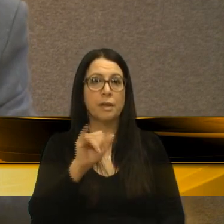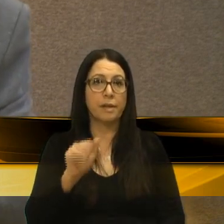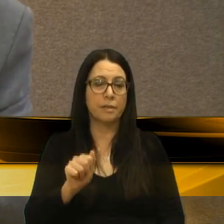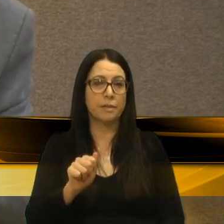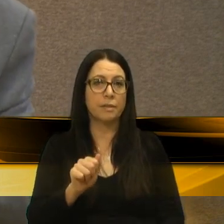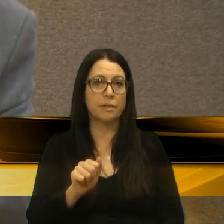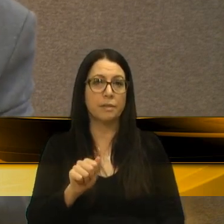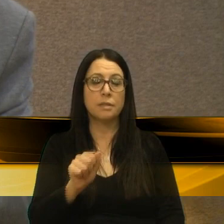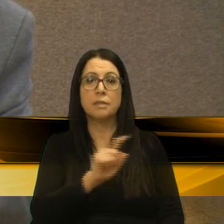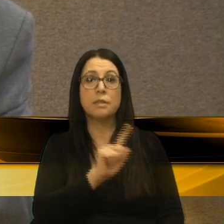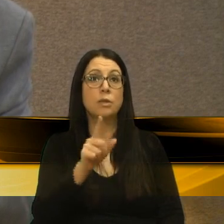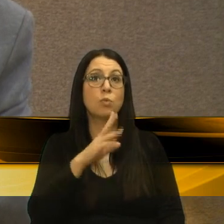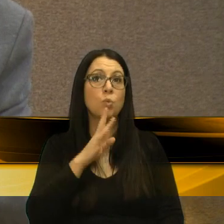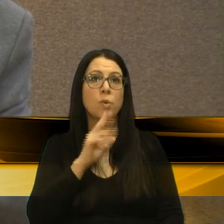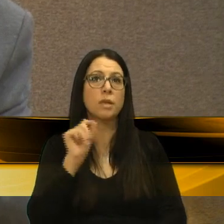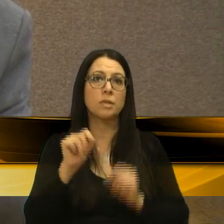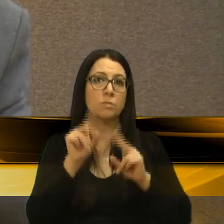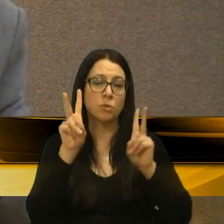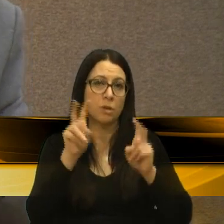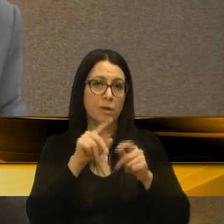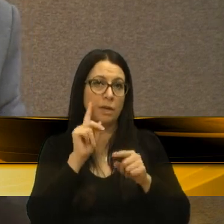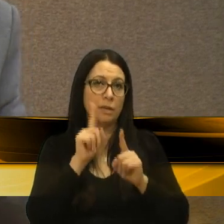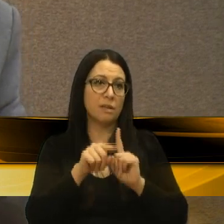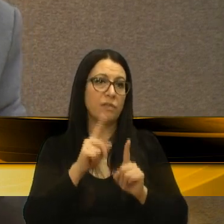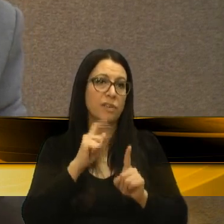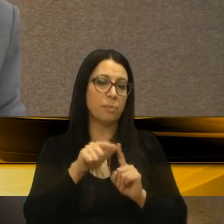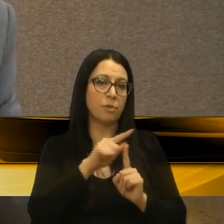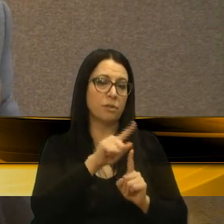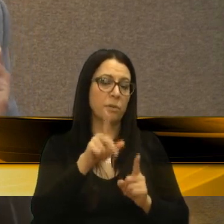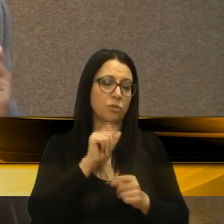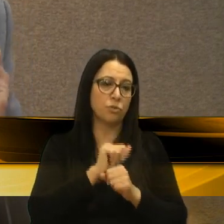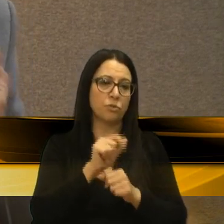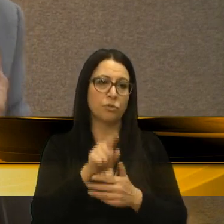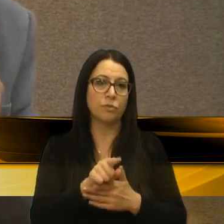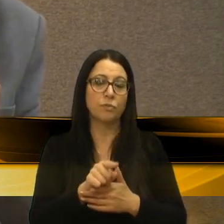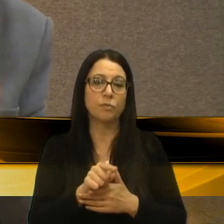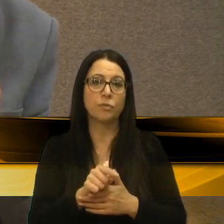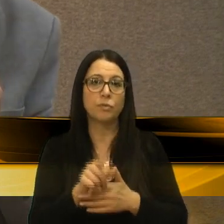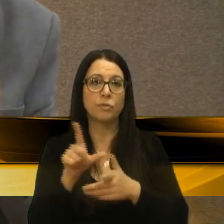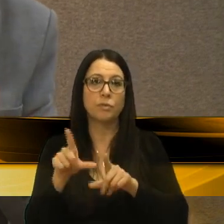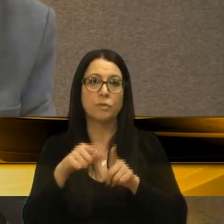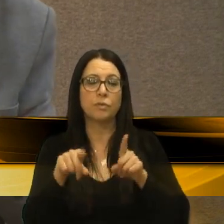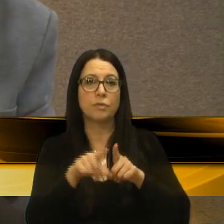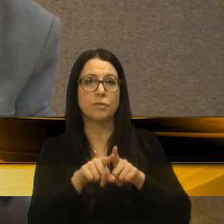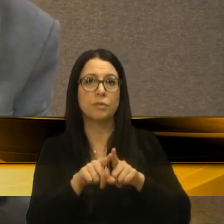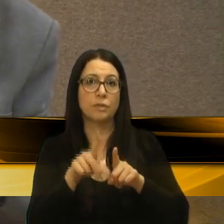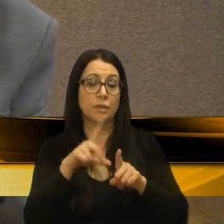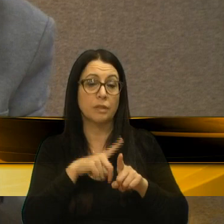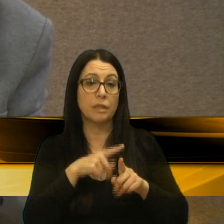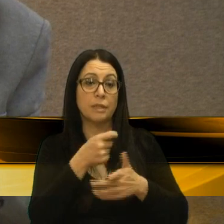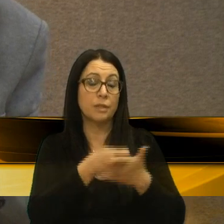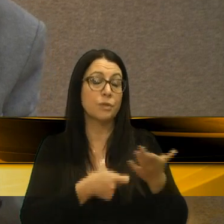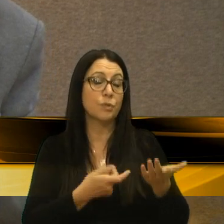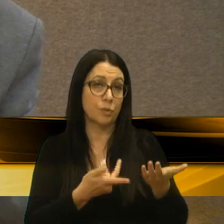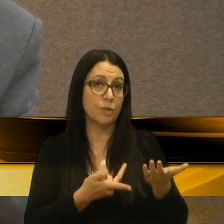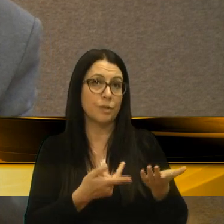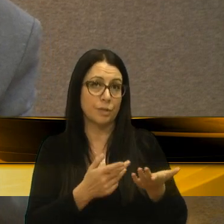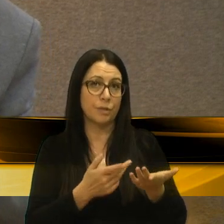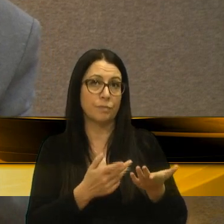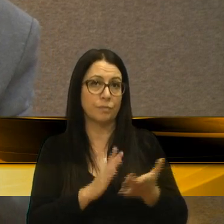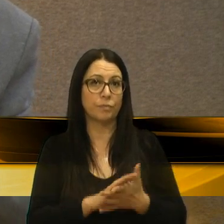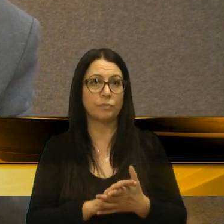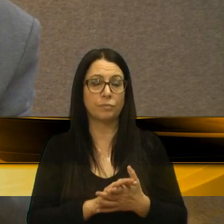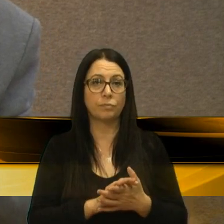conhece o assunto, são profissionais de gabinete e acabam dando essas autorizações aí para